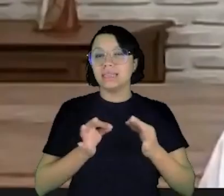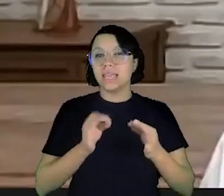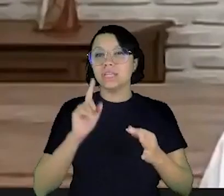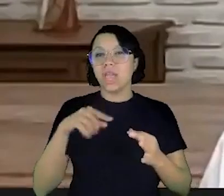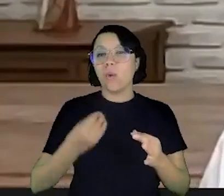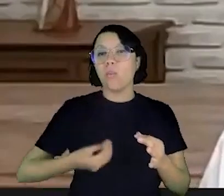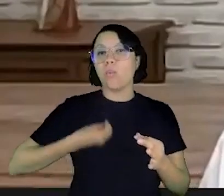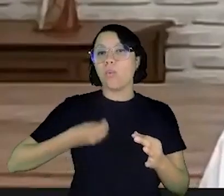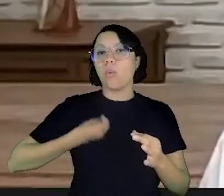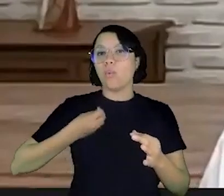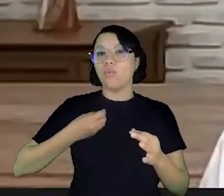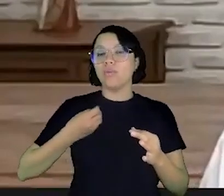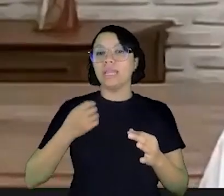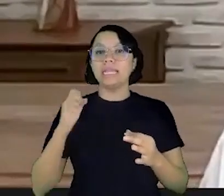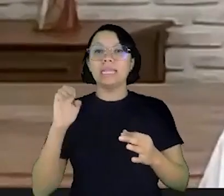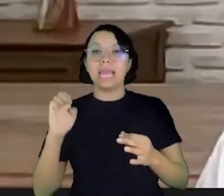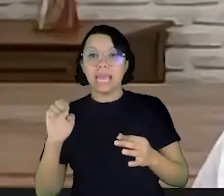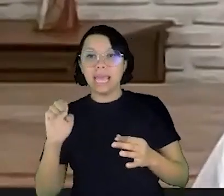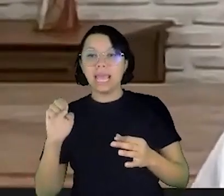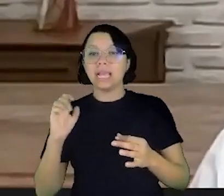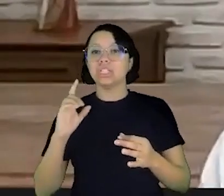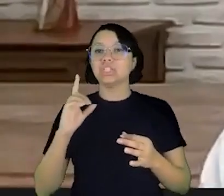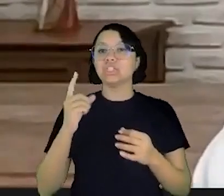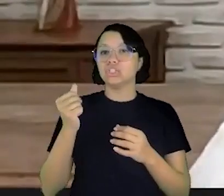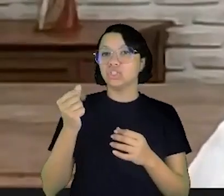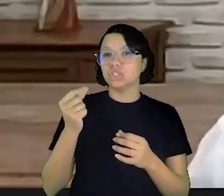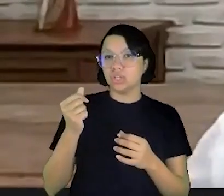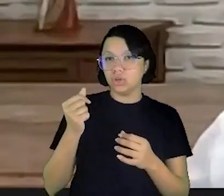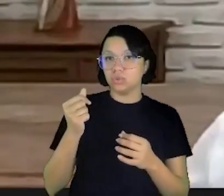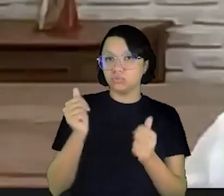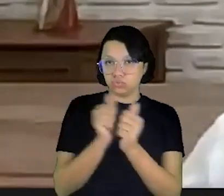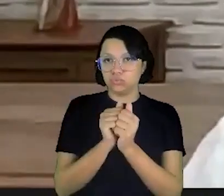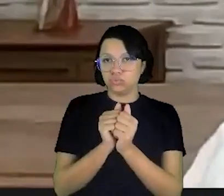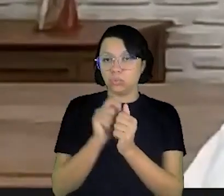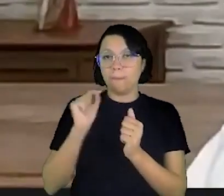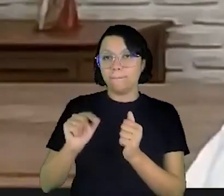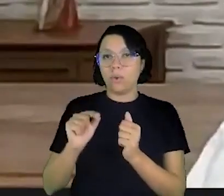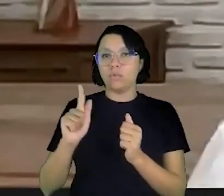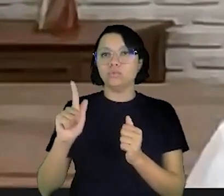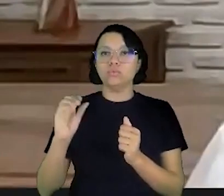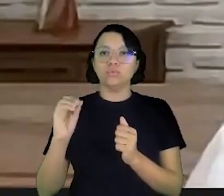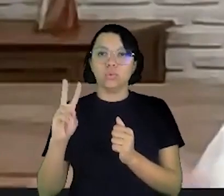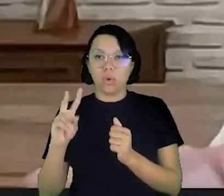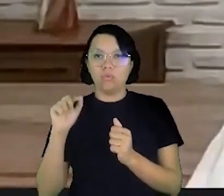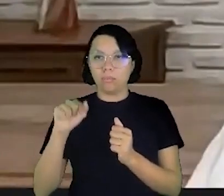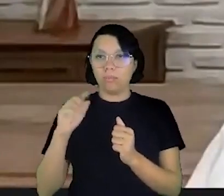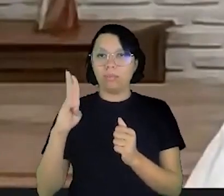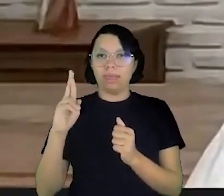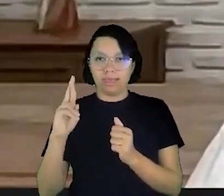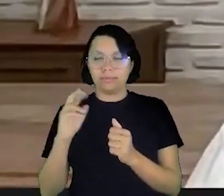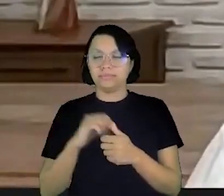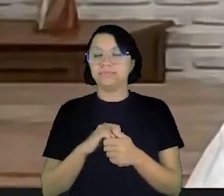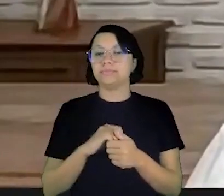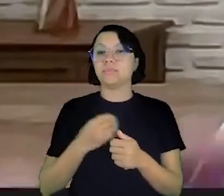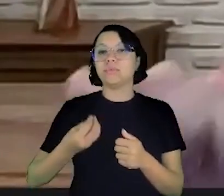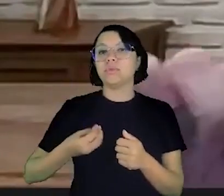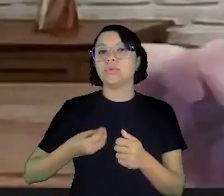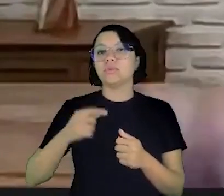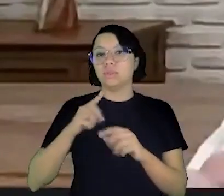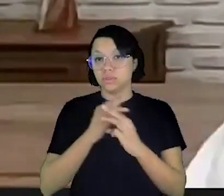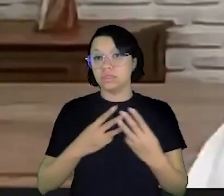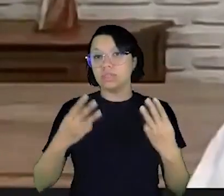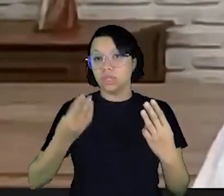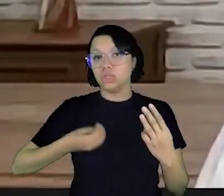Nacional que é o Vida e Dinheiro Vida e Dinheiro tudo junto vidaedinheiro.gov.br